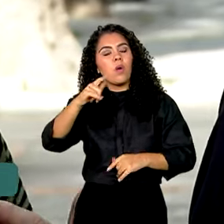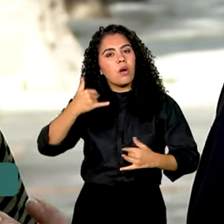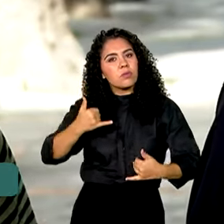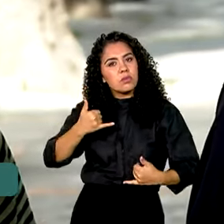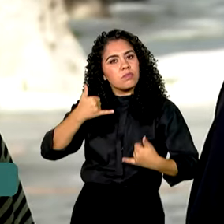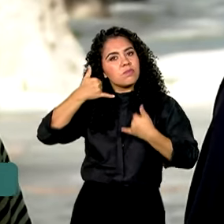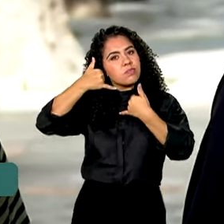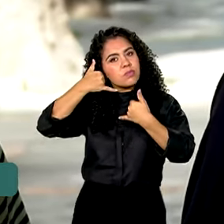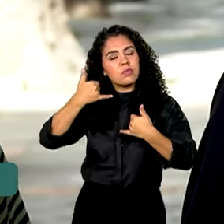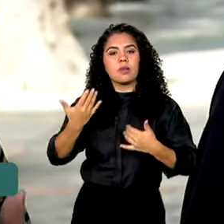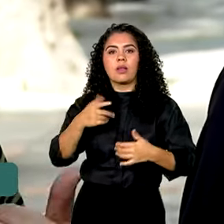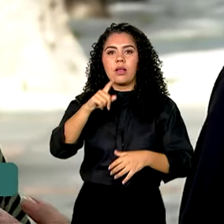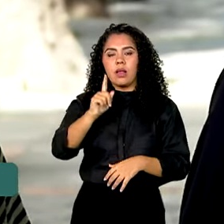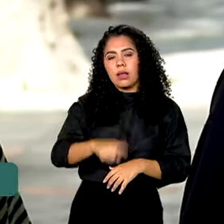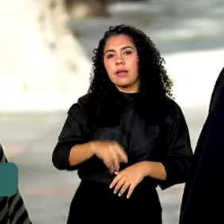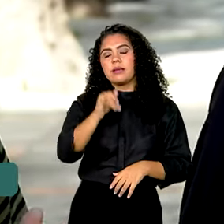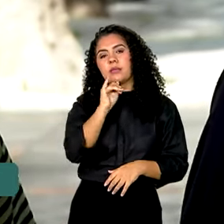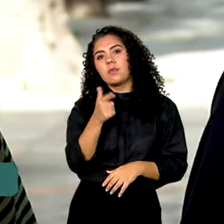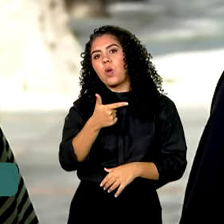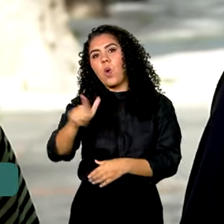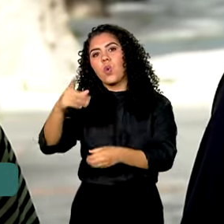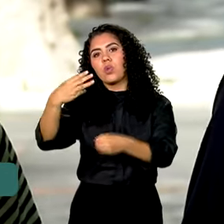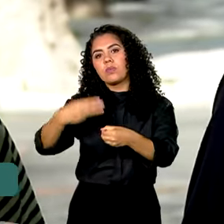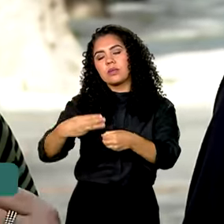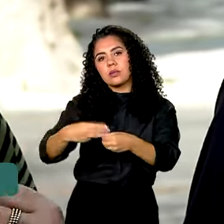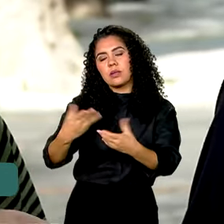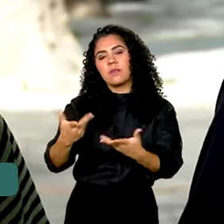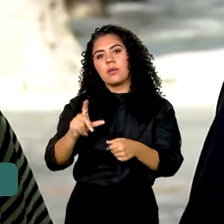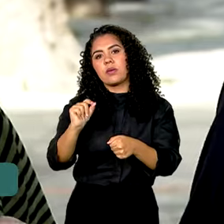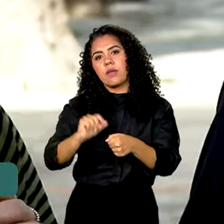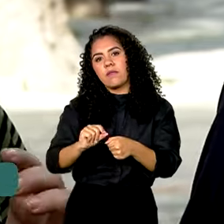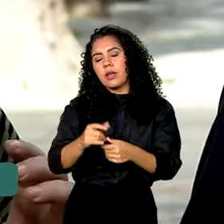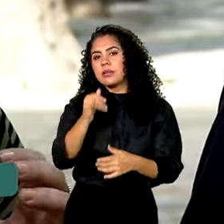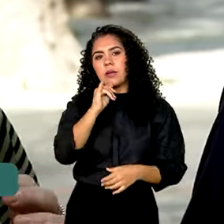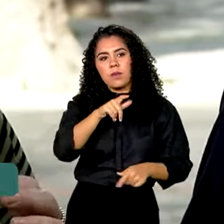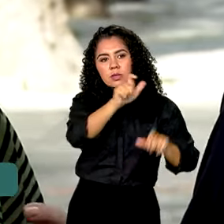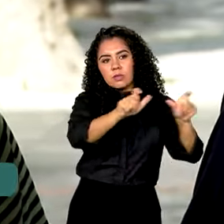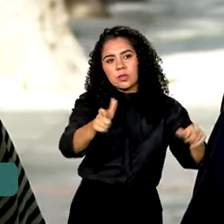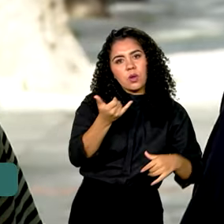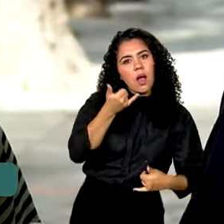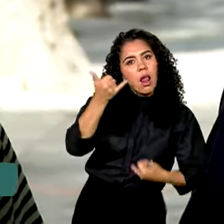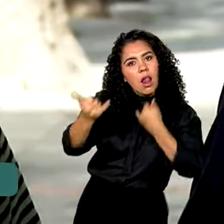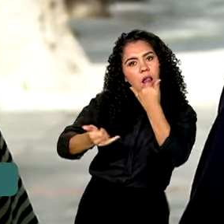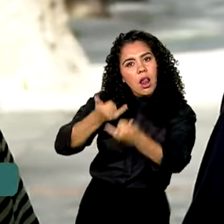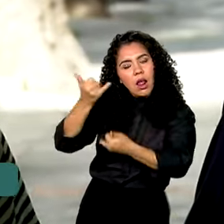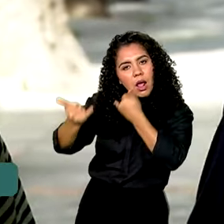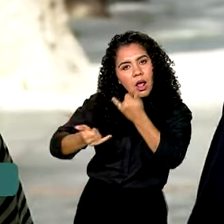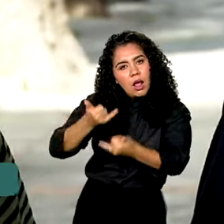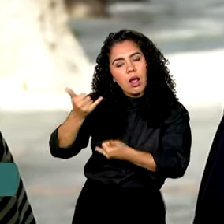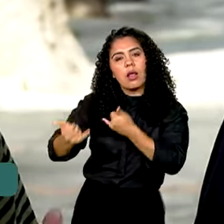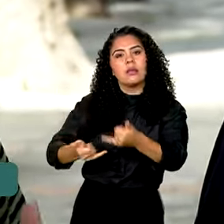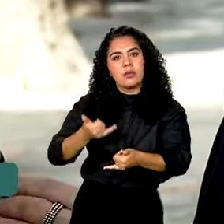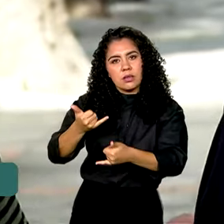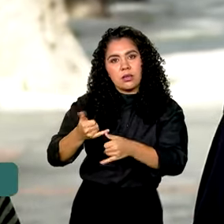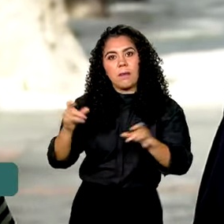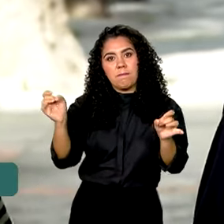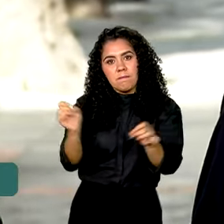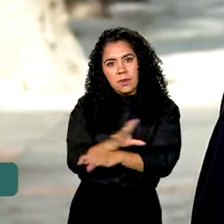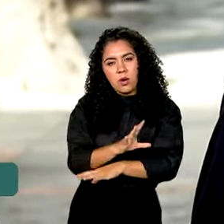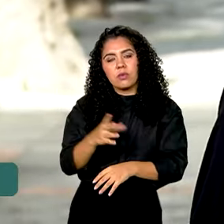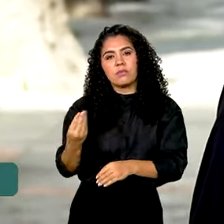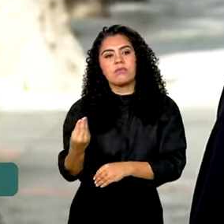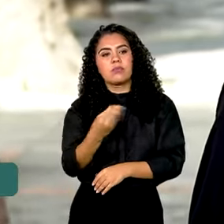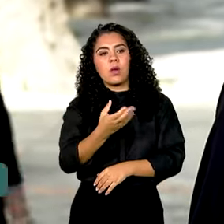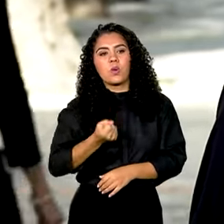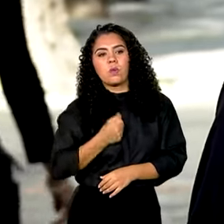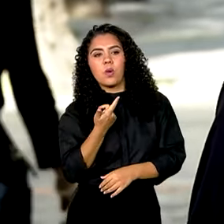então tem outro município que está adotando, as pessoas ligam, já faz ali uma pré-teagem, depois é distribuído para outro número que faz